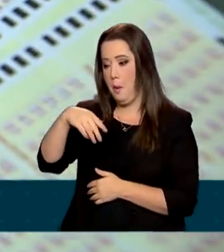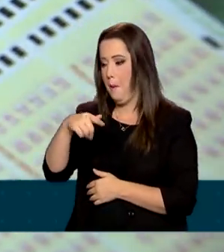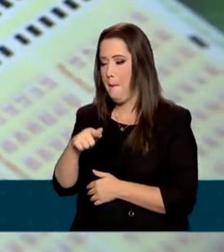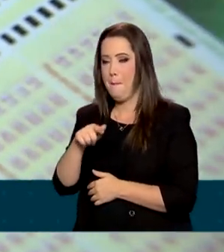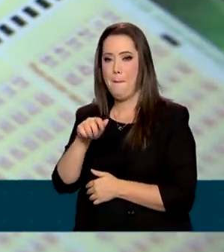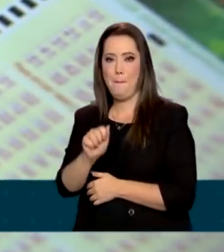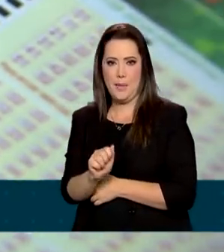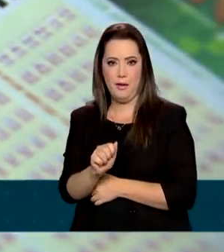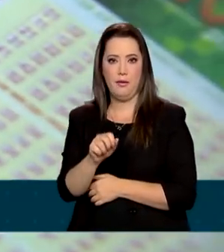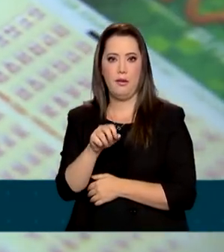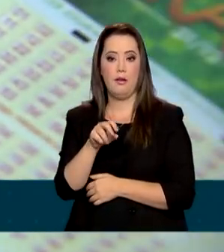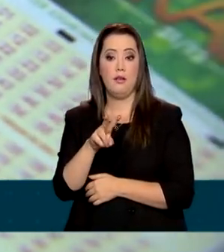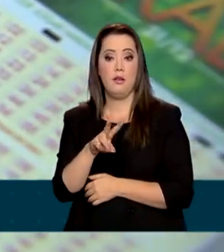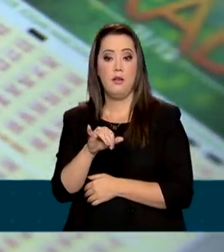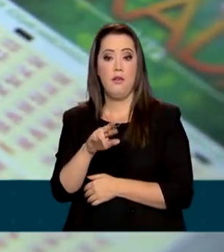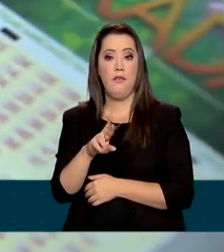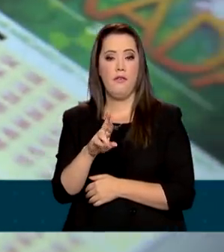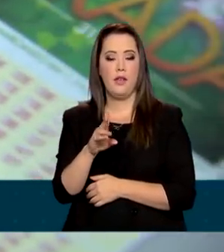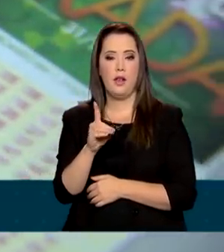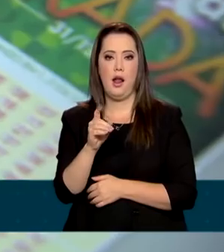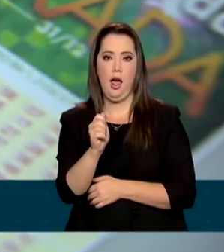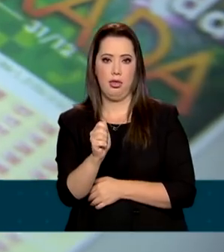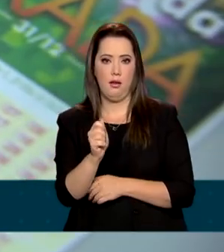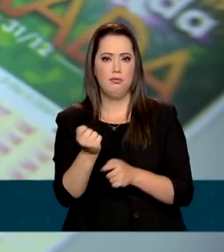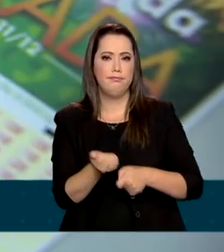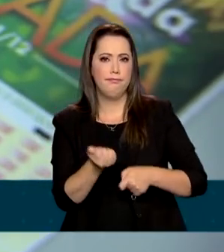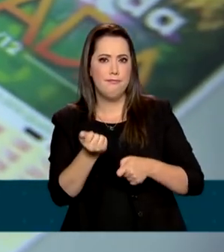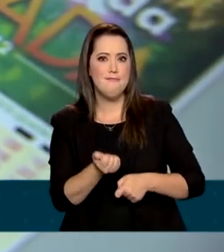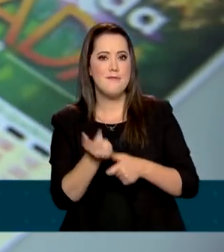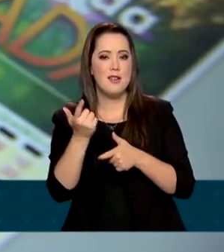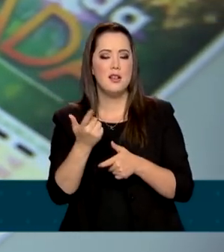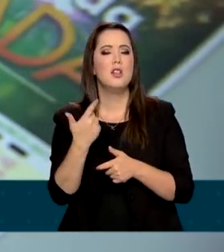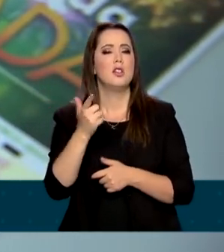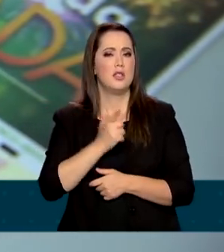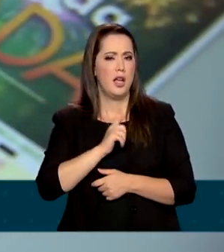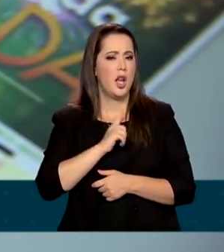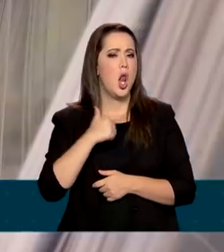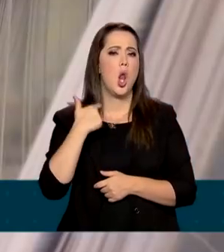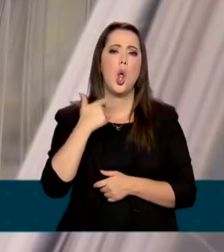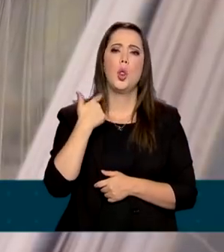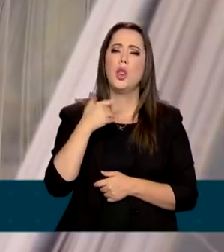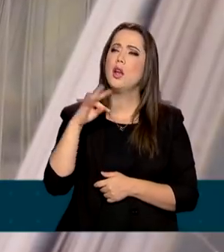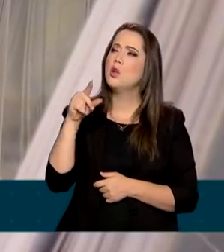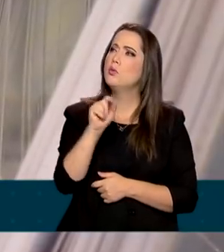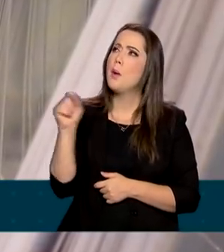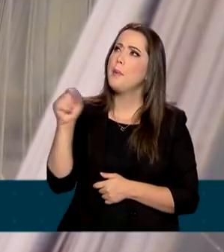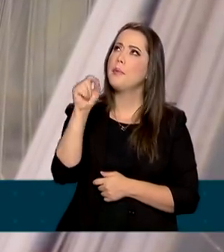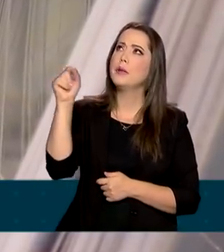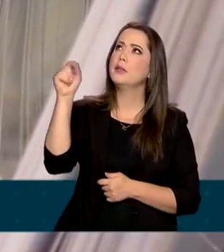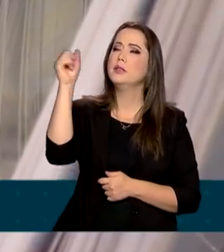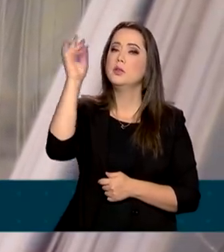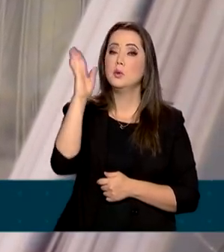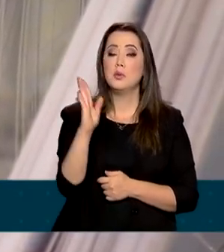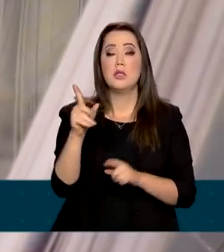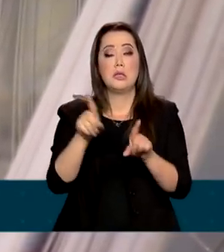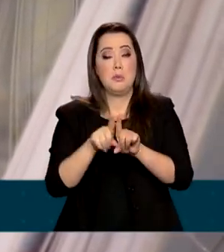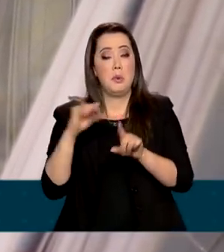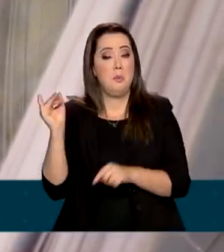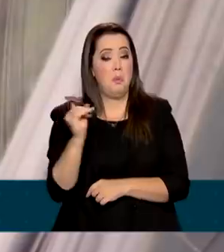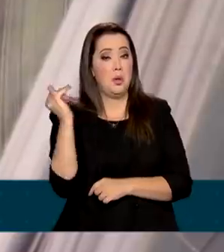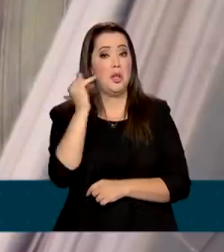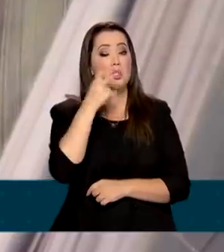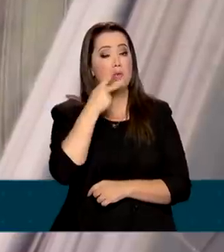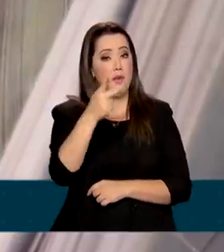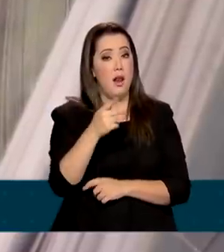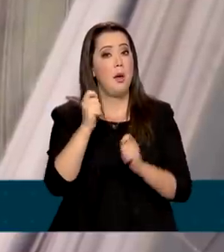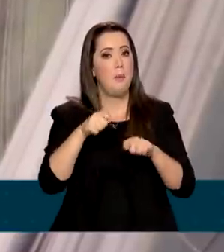disponível nas 13 mil lotéricas espalhadas pelo país. E é sempre bom lembrar que também é possível fazer o jogo